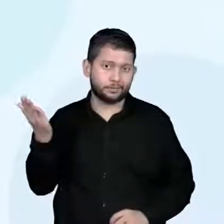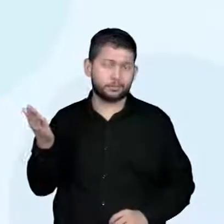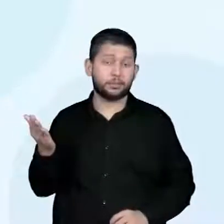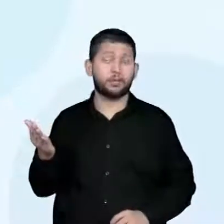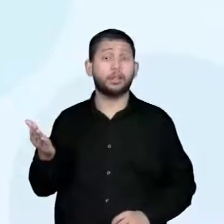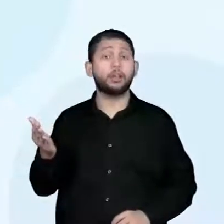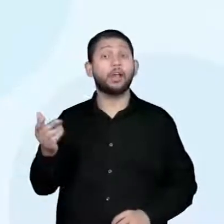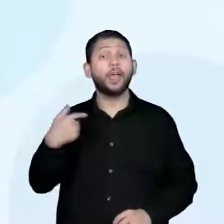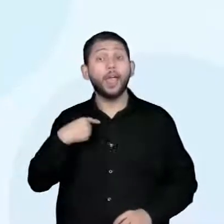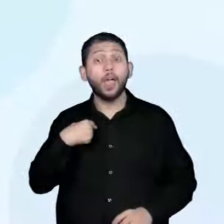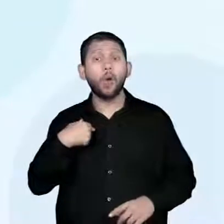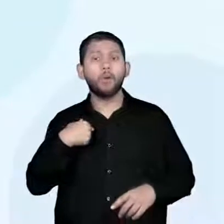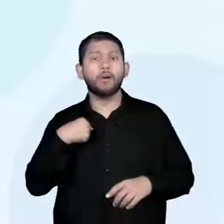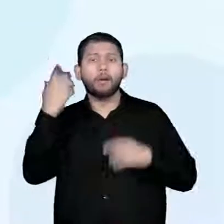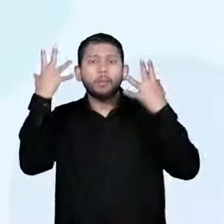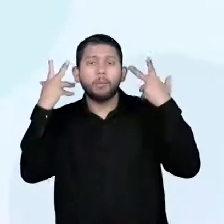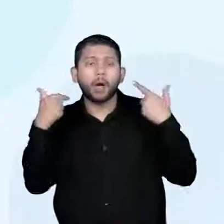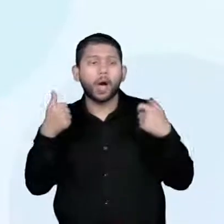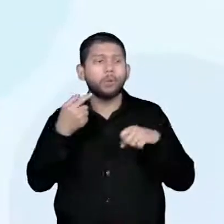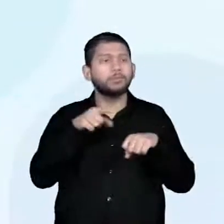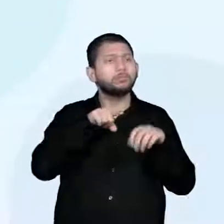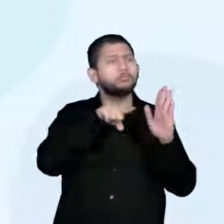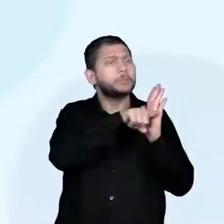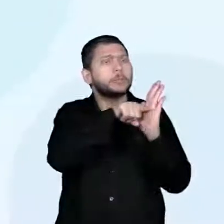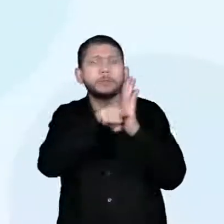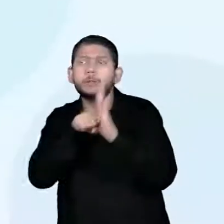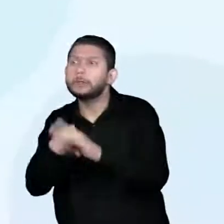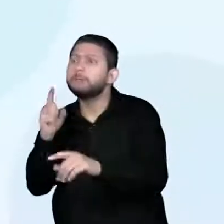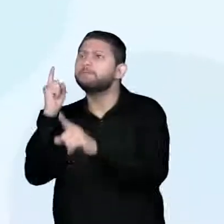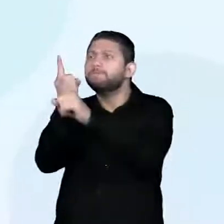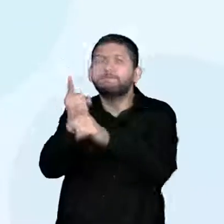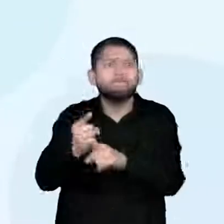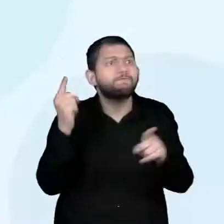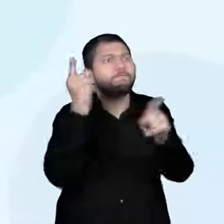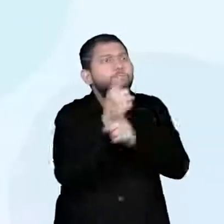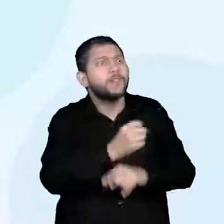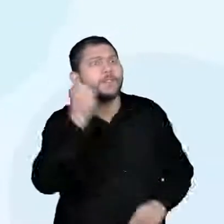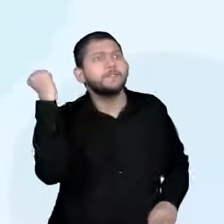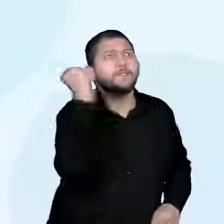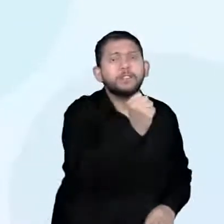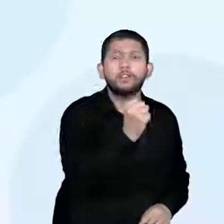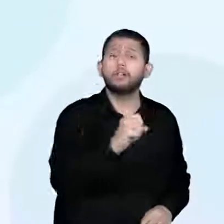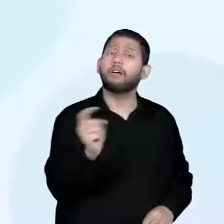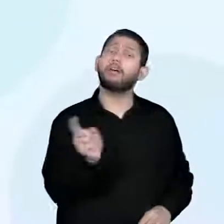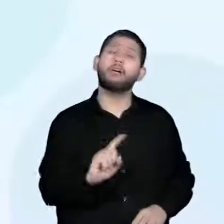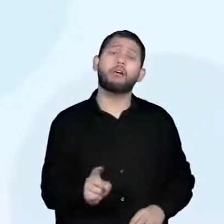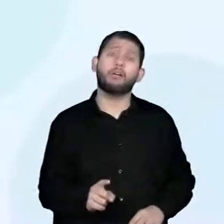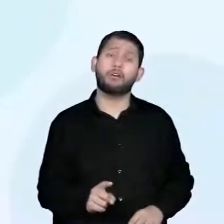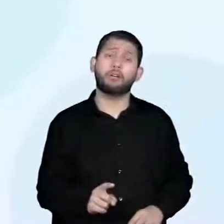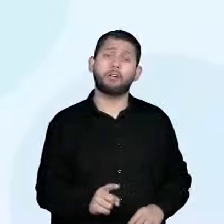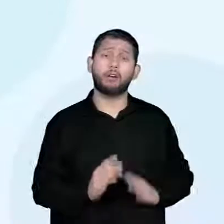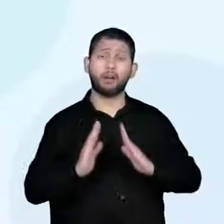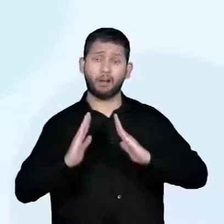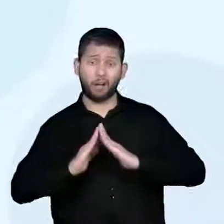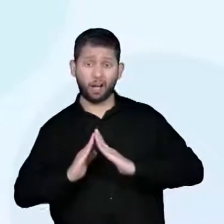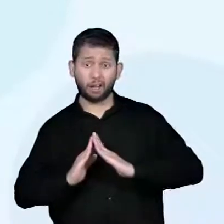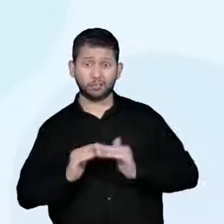assume significativos níveis de controle sobre